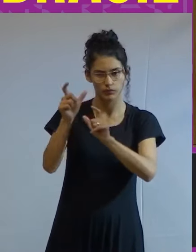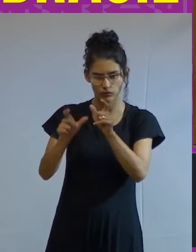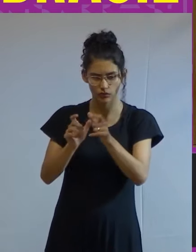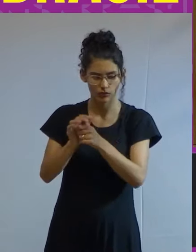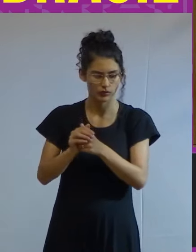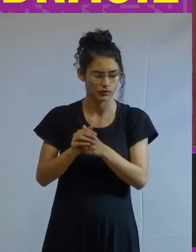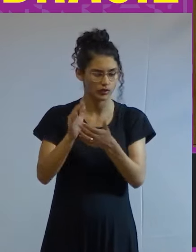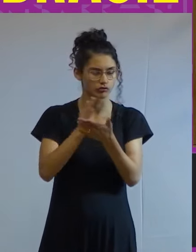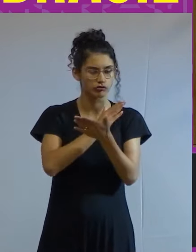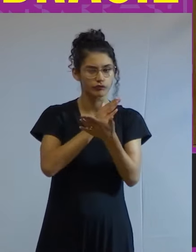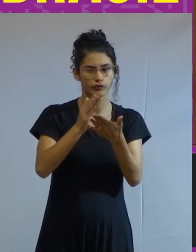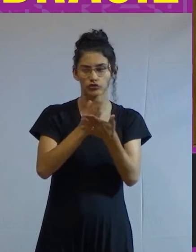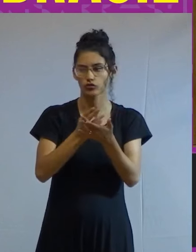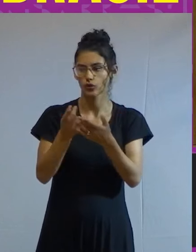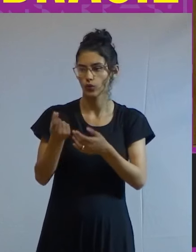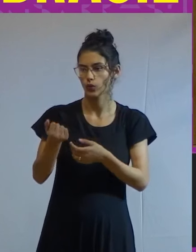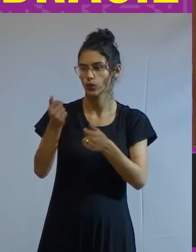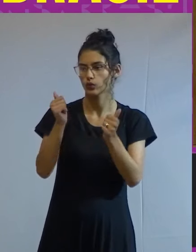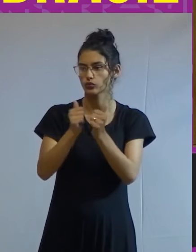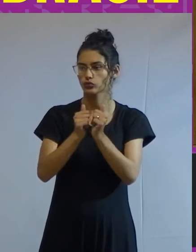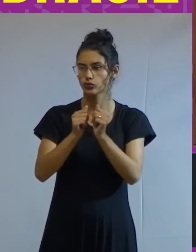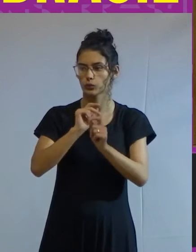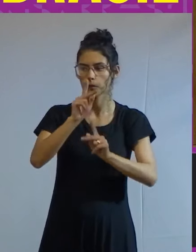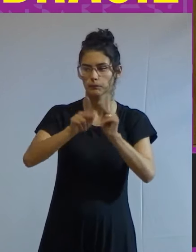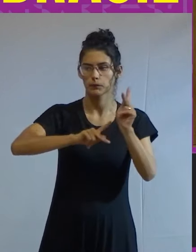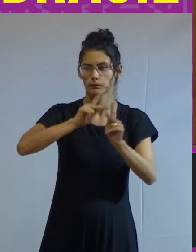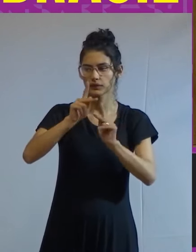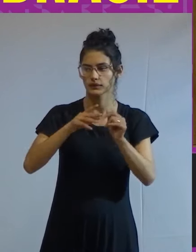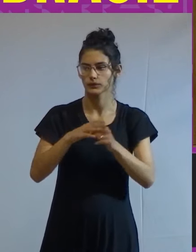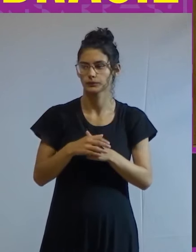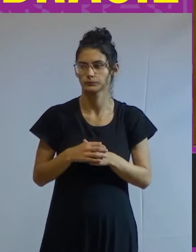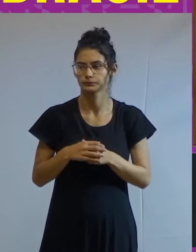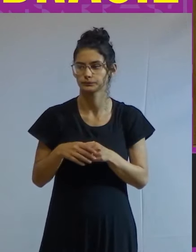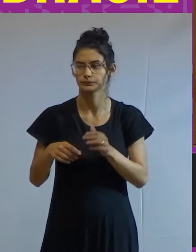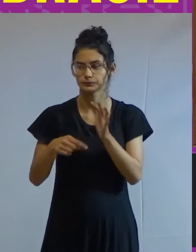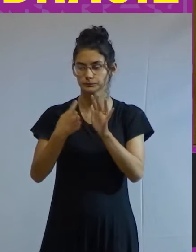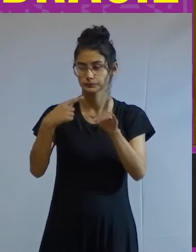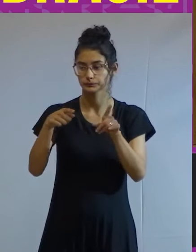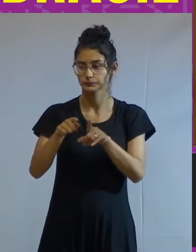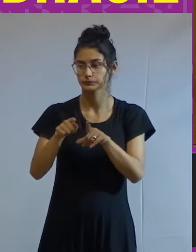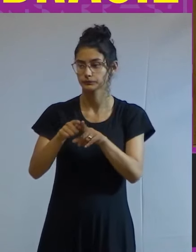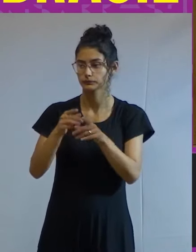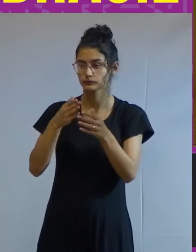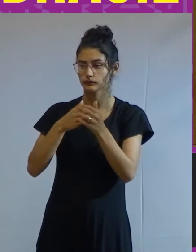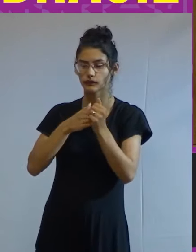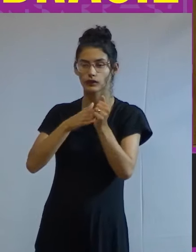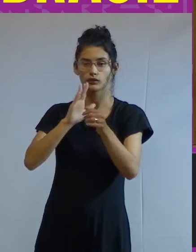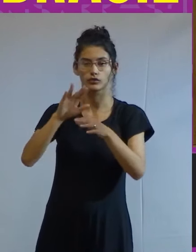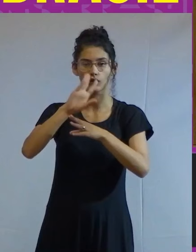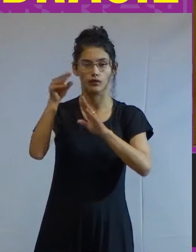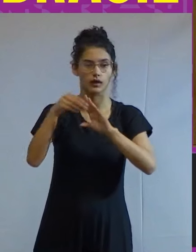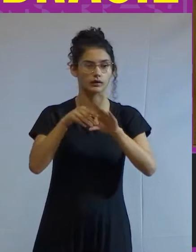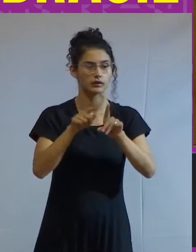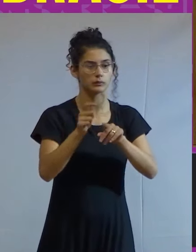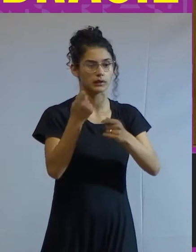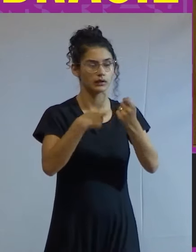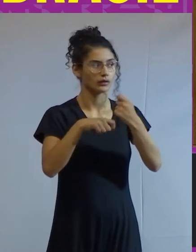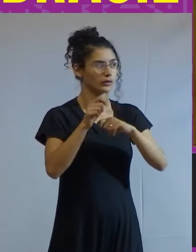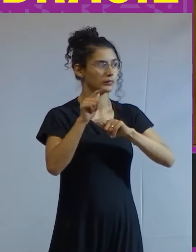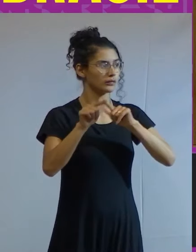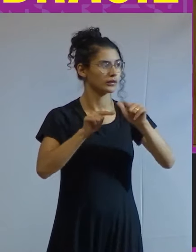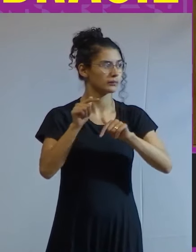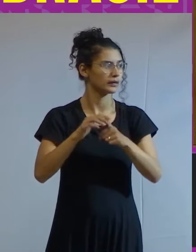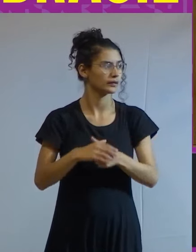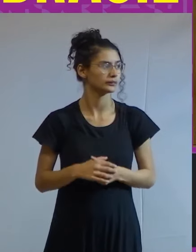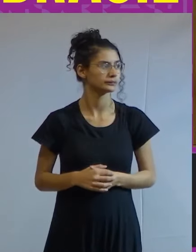repartir seus custos com a massa da população, principalmente com os segmentos já integrados à economia de mercado.